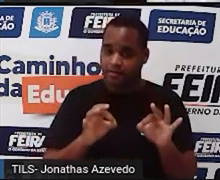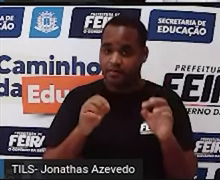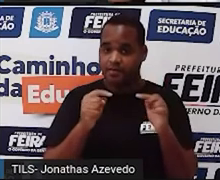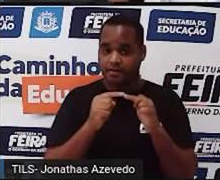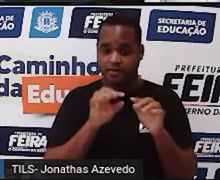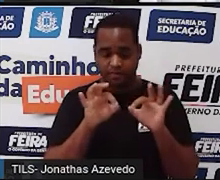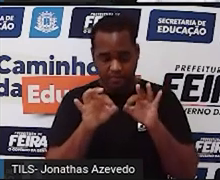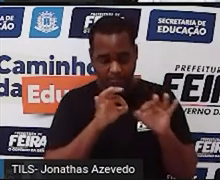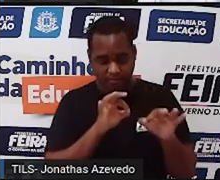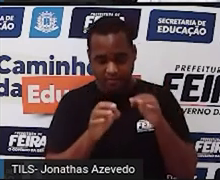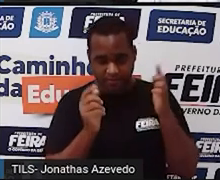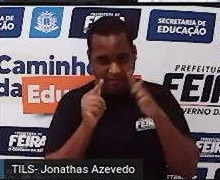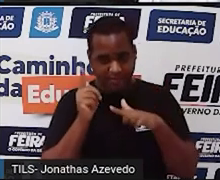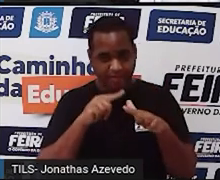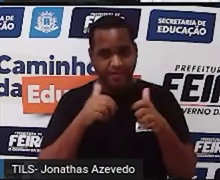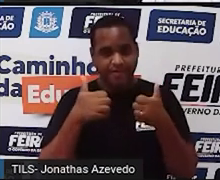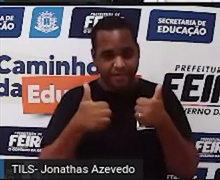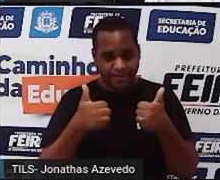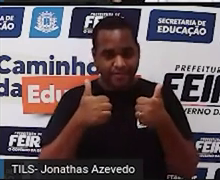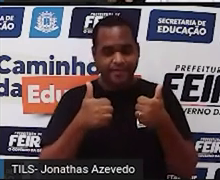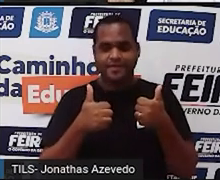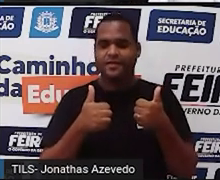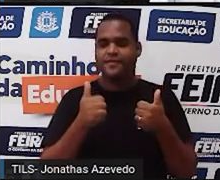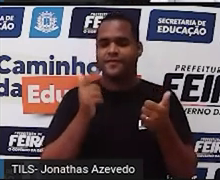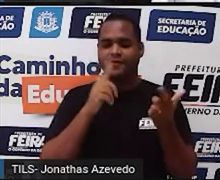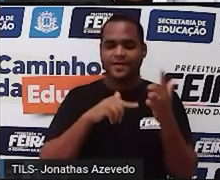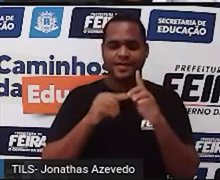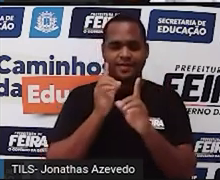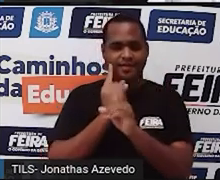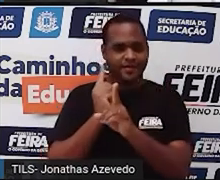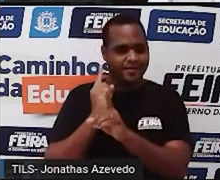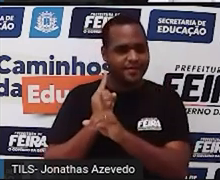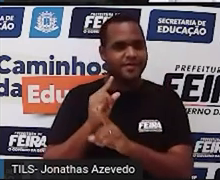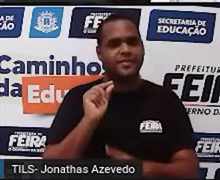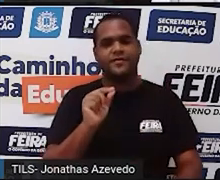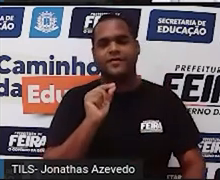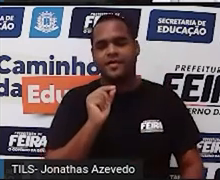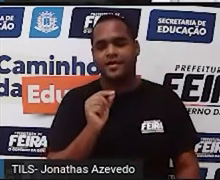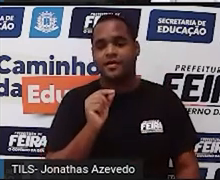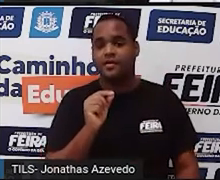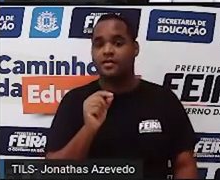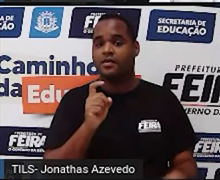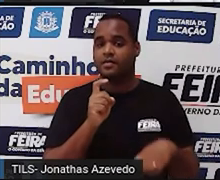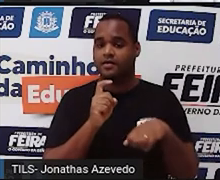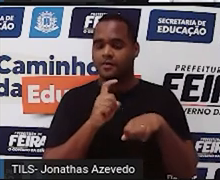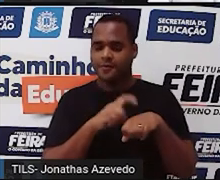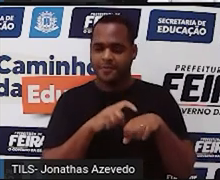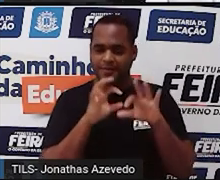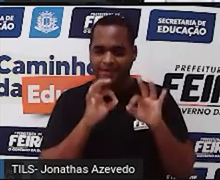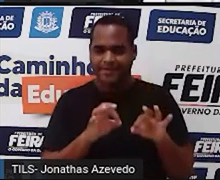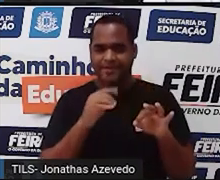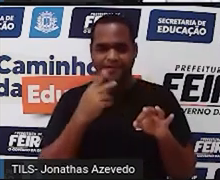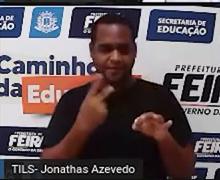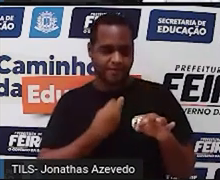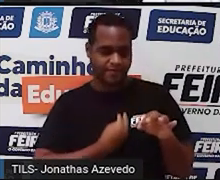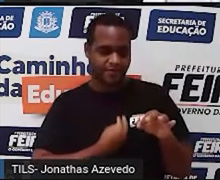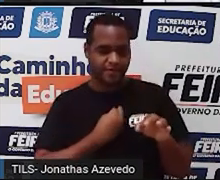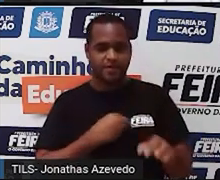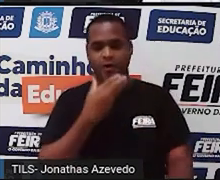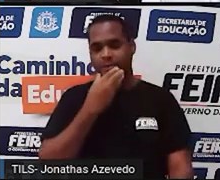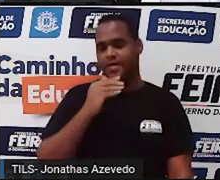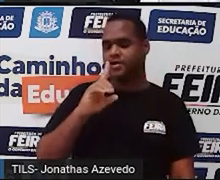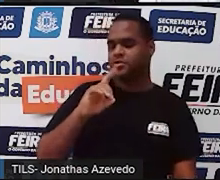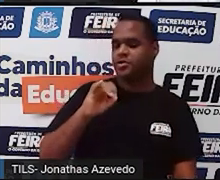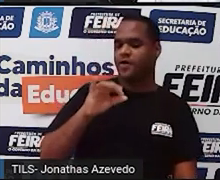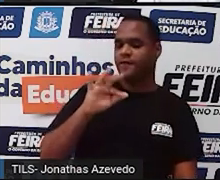resolvida, a gente consegue encontrar o tempo de vida de Diofanto,